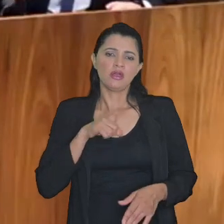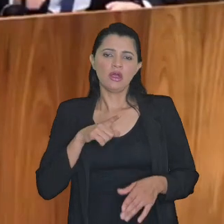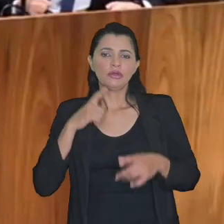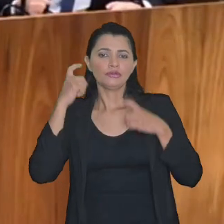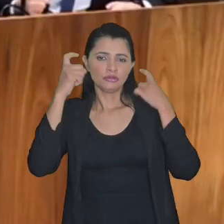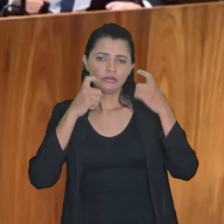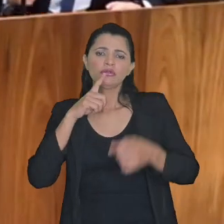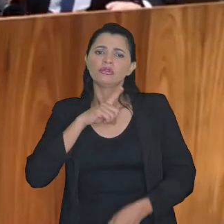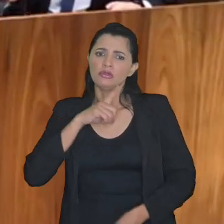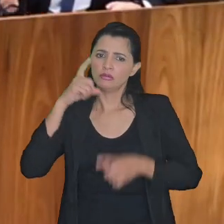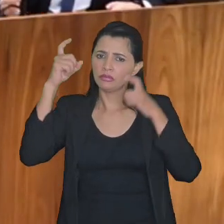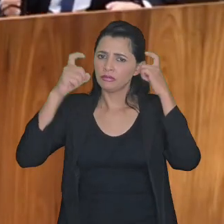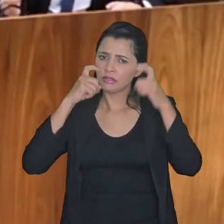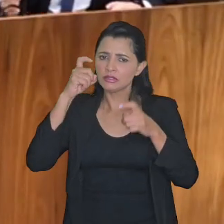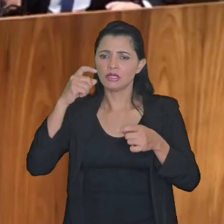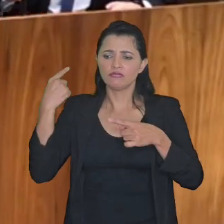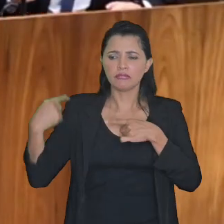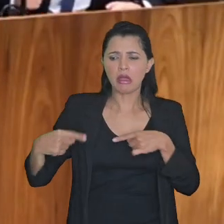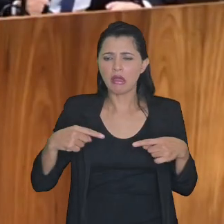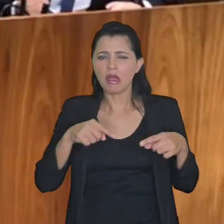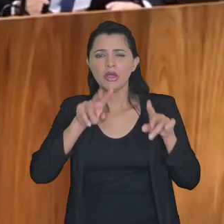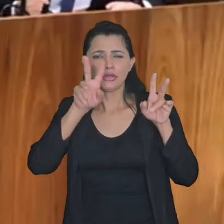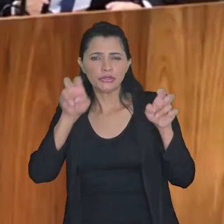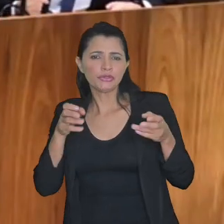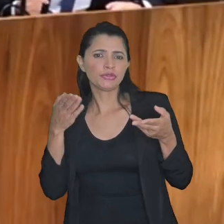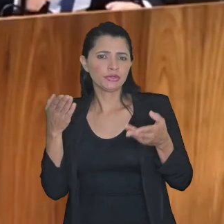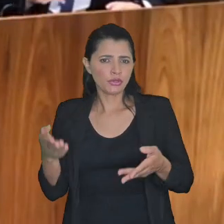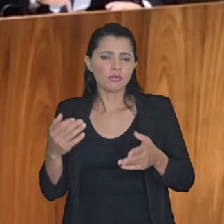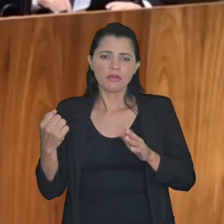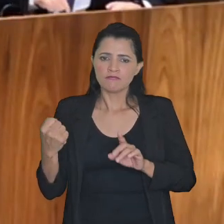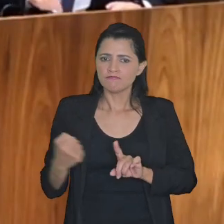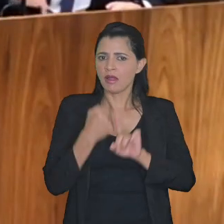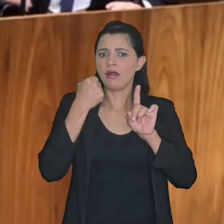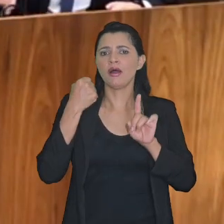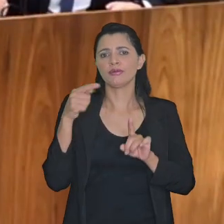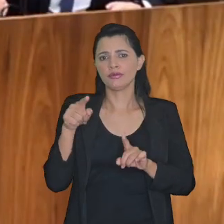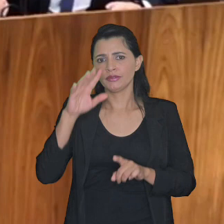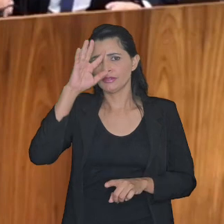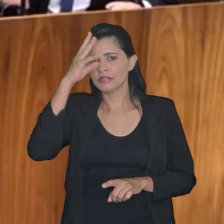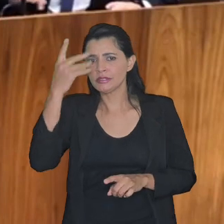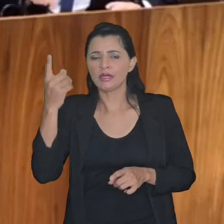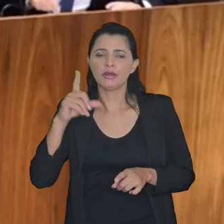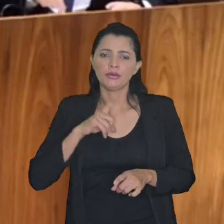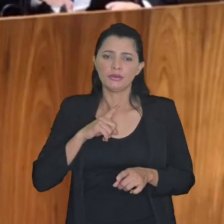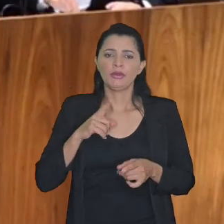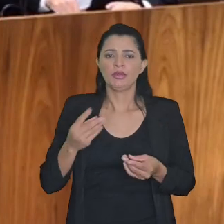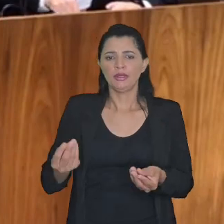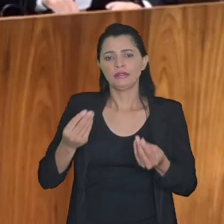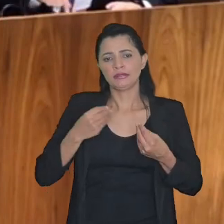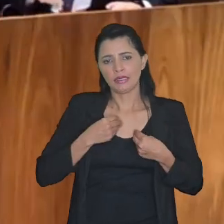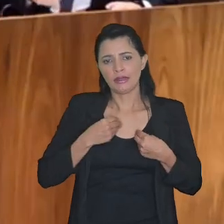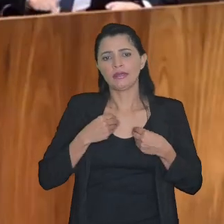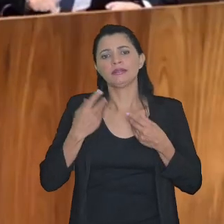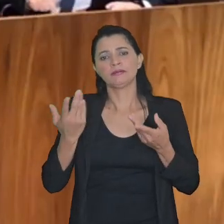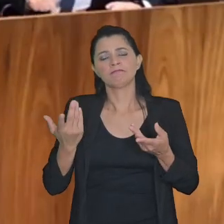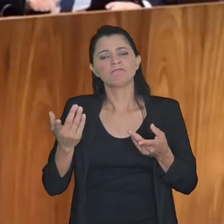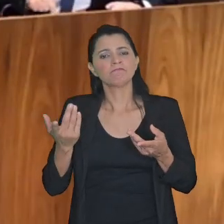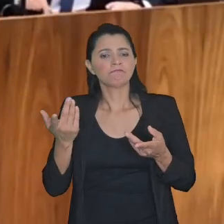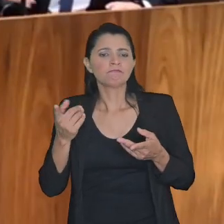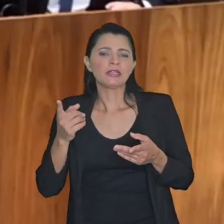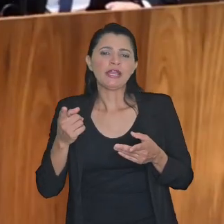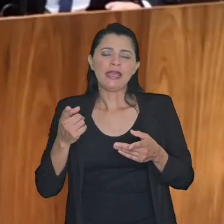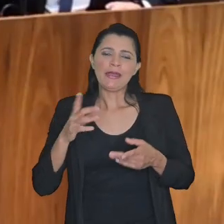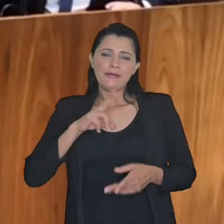tinha essa preocupação de fazer debate sobre a questão do impacto que as decisões judiciais trazem na concorrência